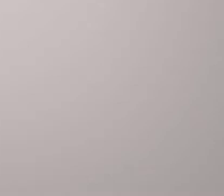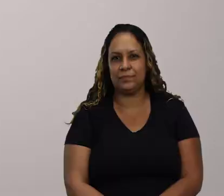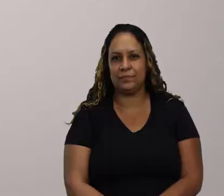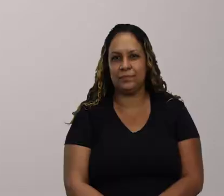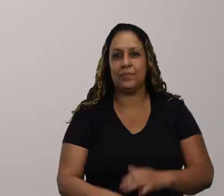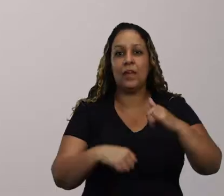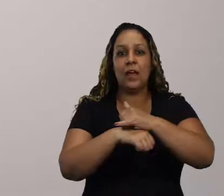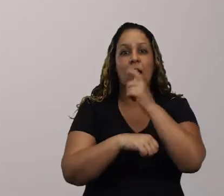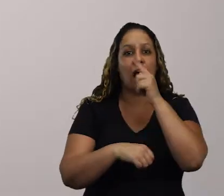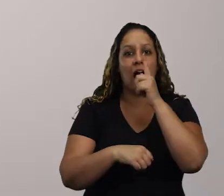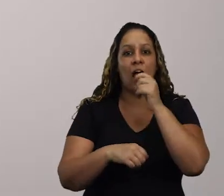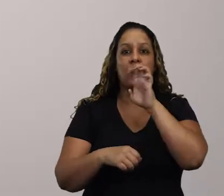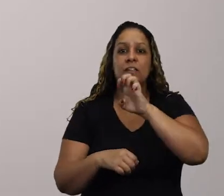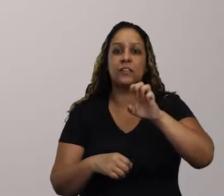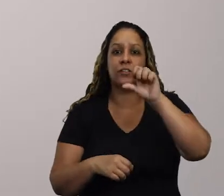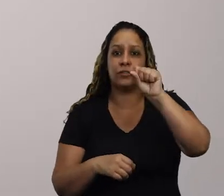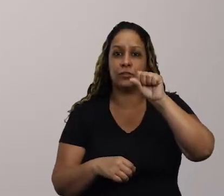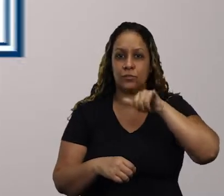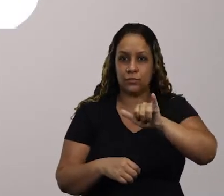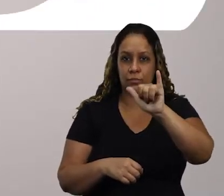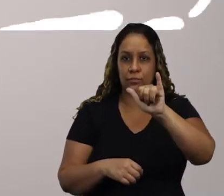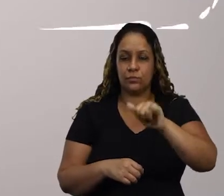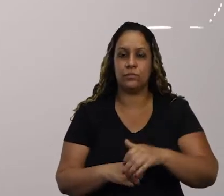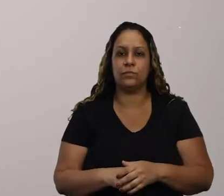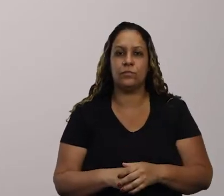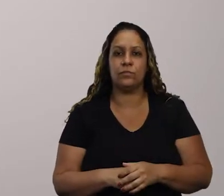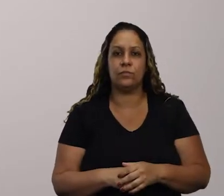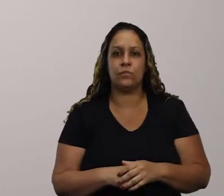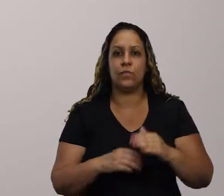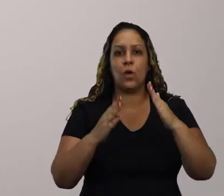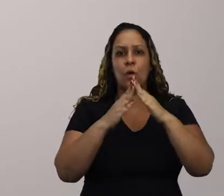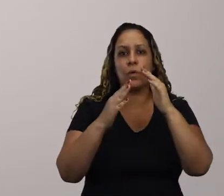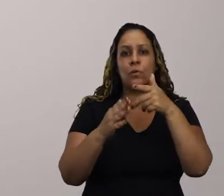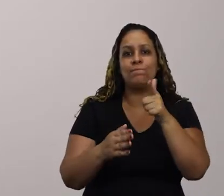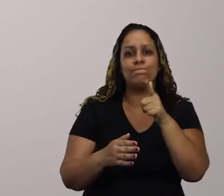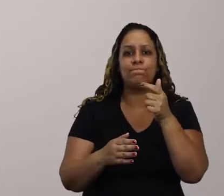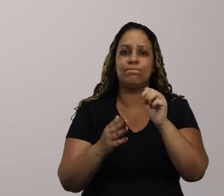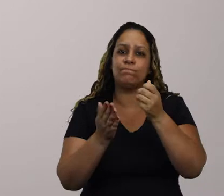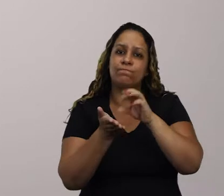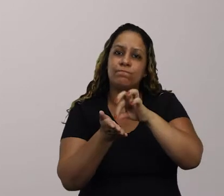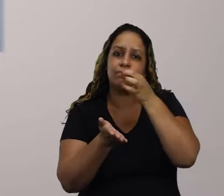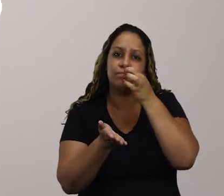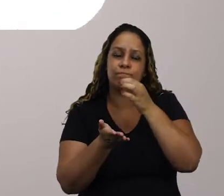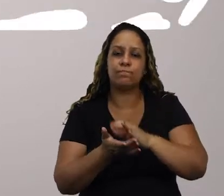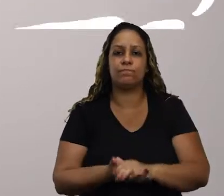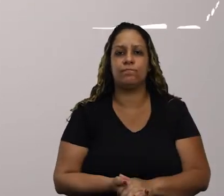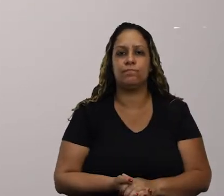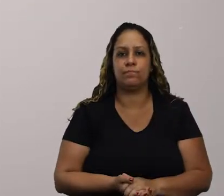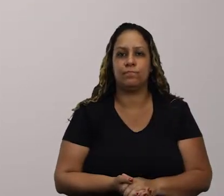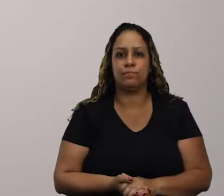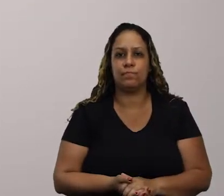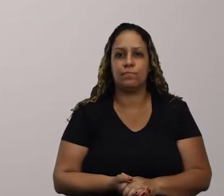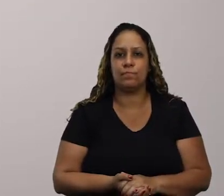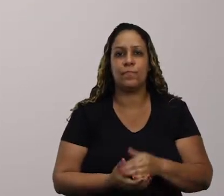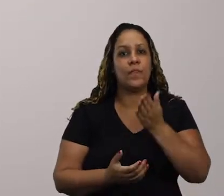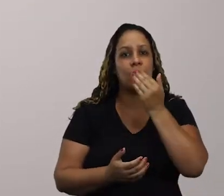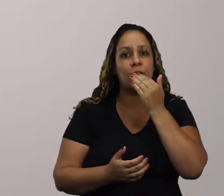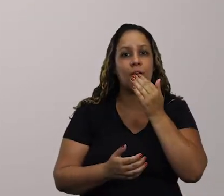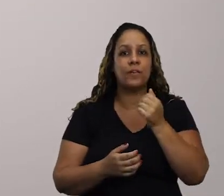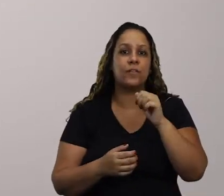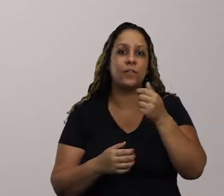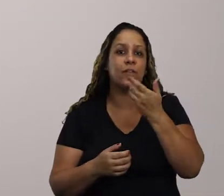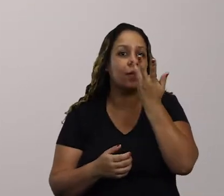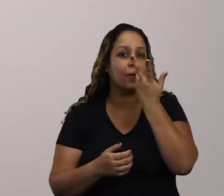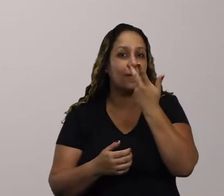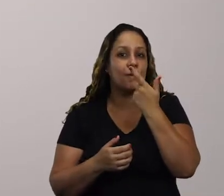Falta de água na região do Selmidei. Nunca mais! Postos de saúde sem medicamentos. Nunca mais! Merenda das